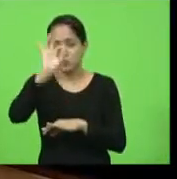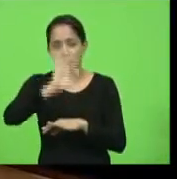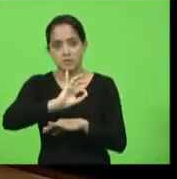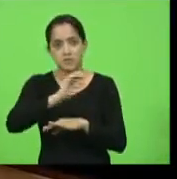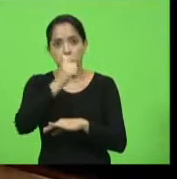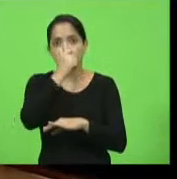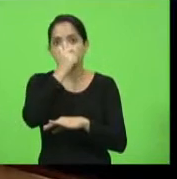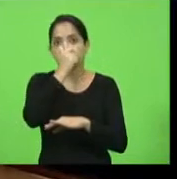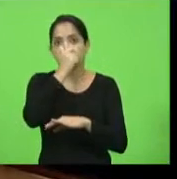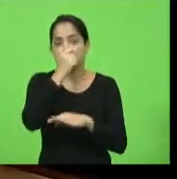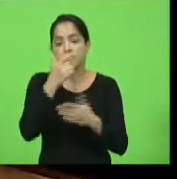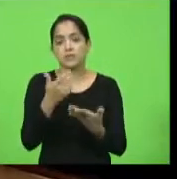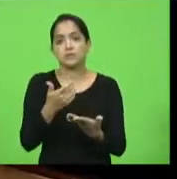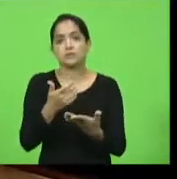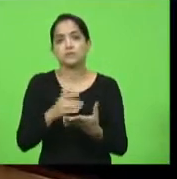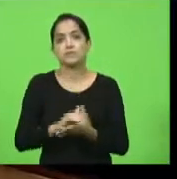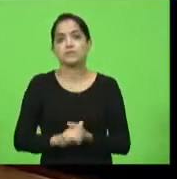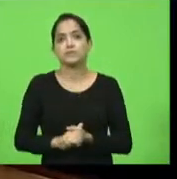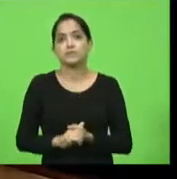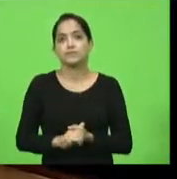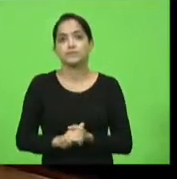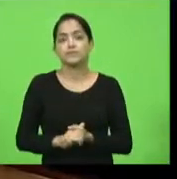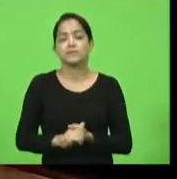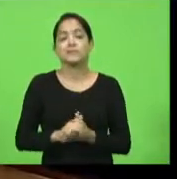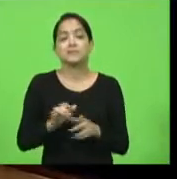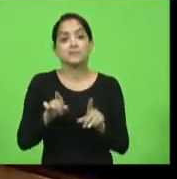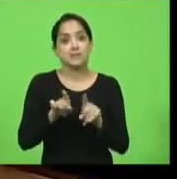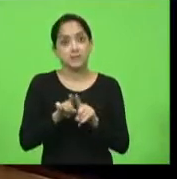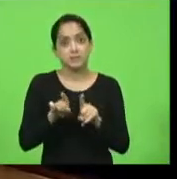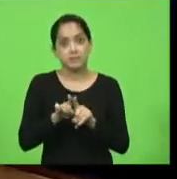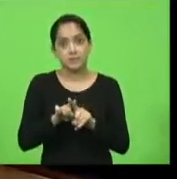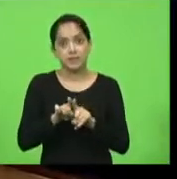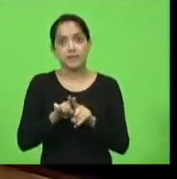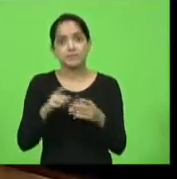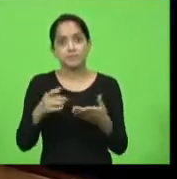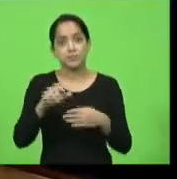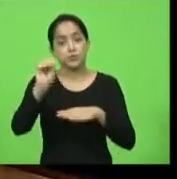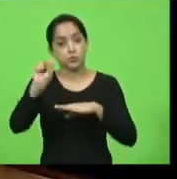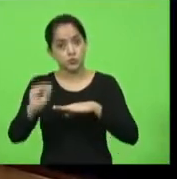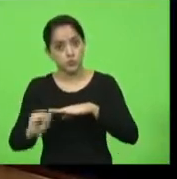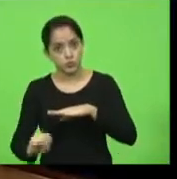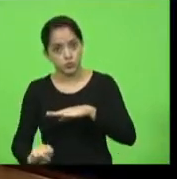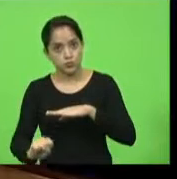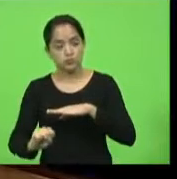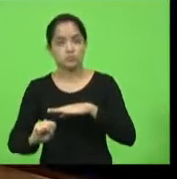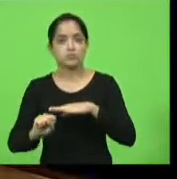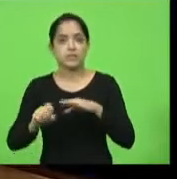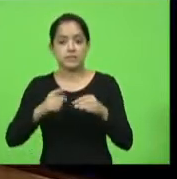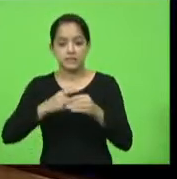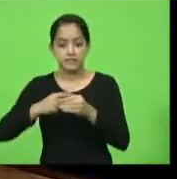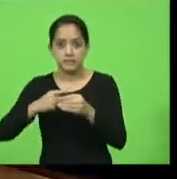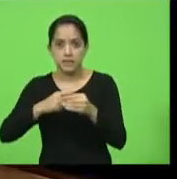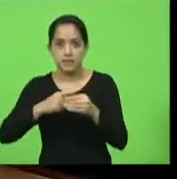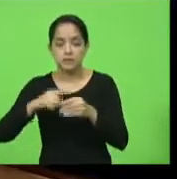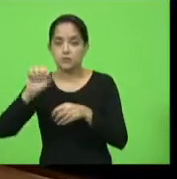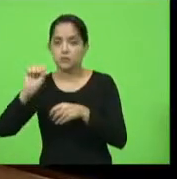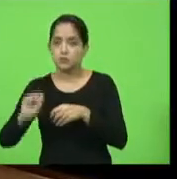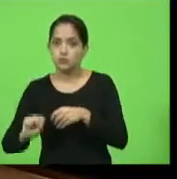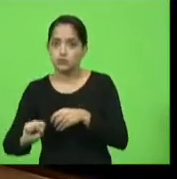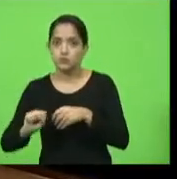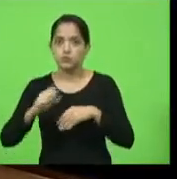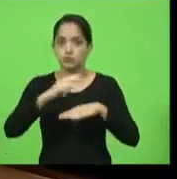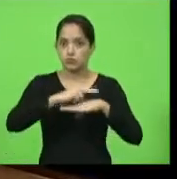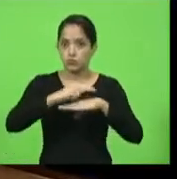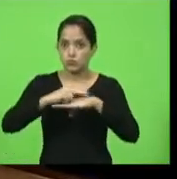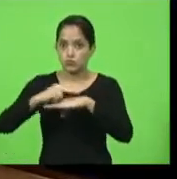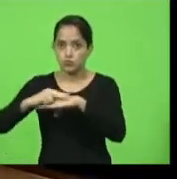pacientes para outra região, da mesma forma, o Extremo Sul, todos os leitos de UTI disponíveis